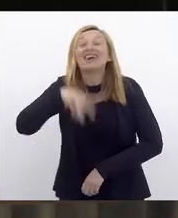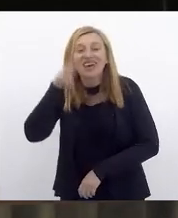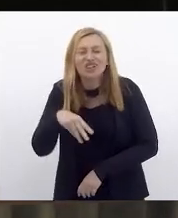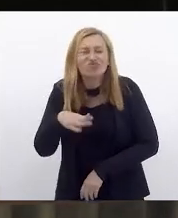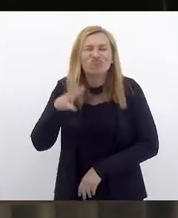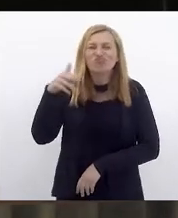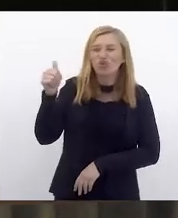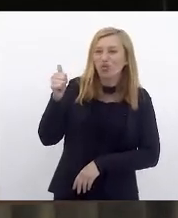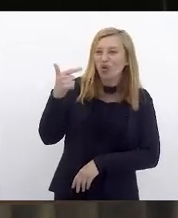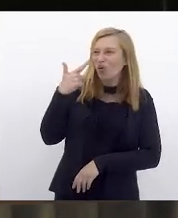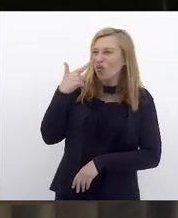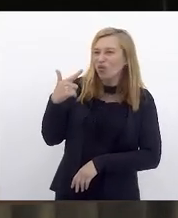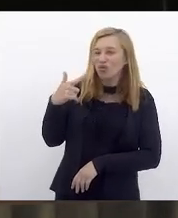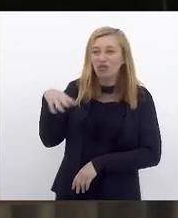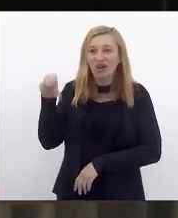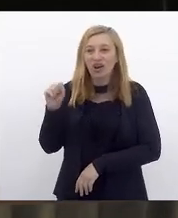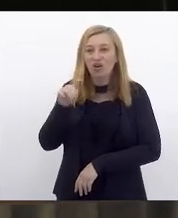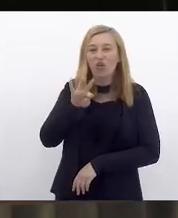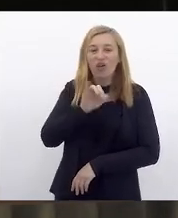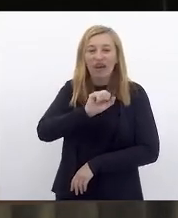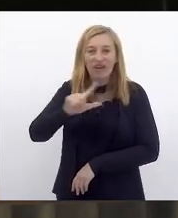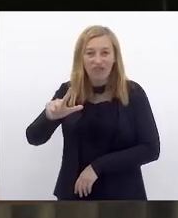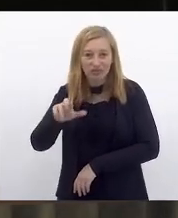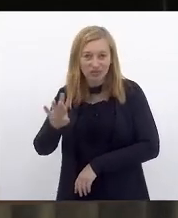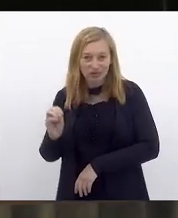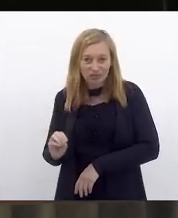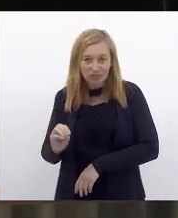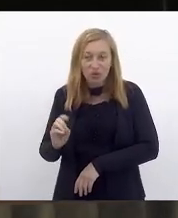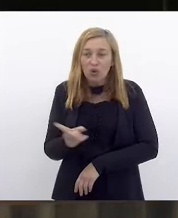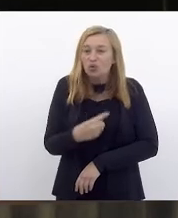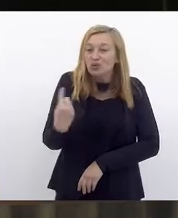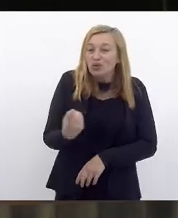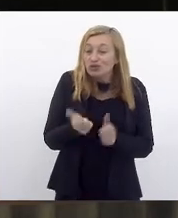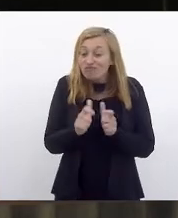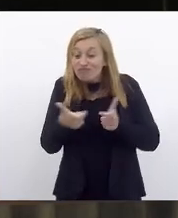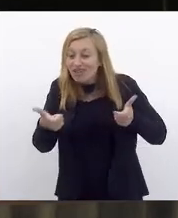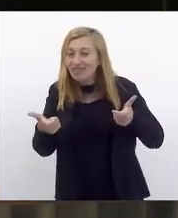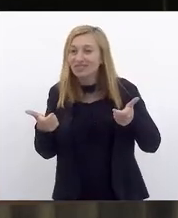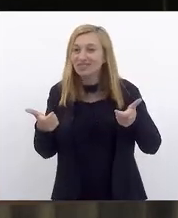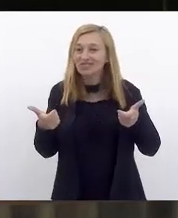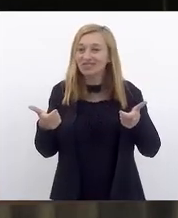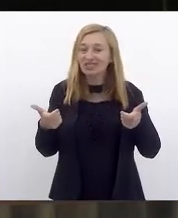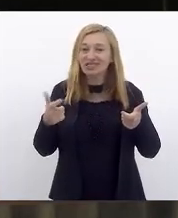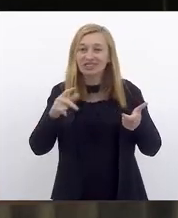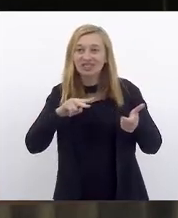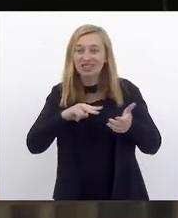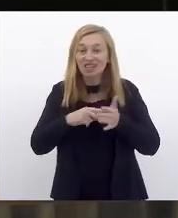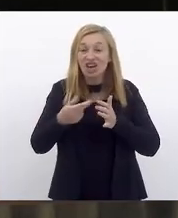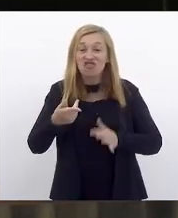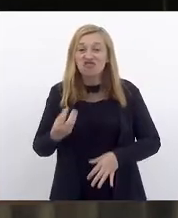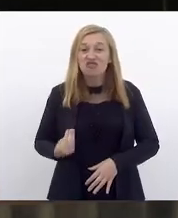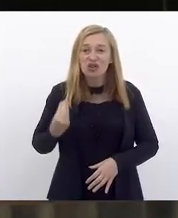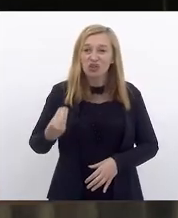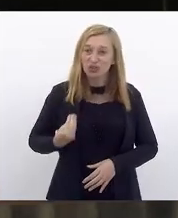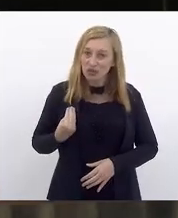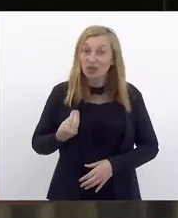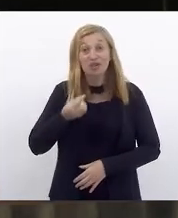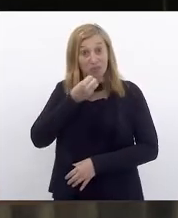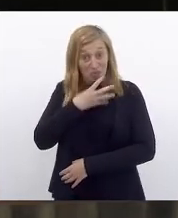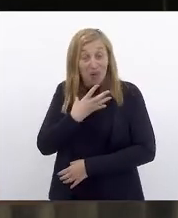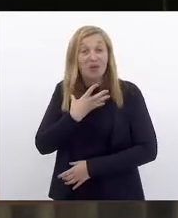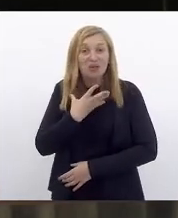ouviu falar de Corelo, o nosso grande signo, vivo, ainda que bom,